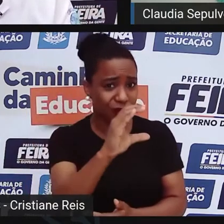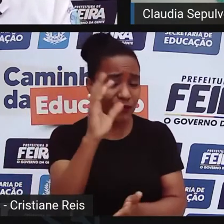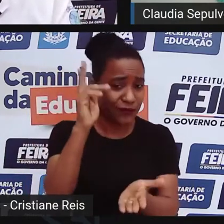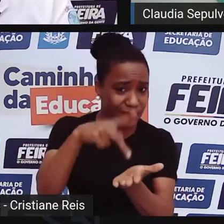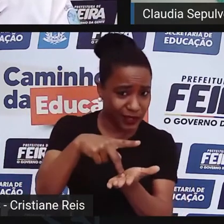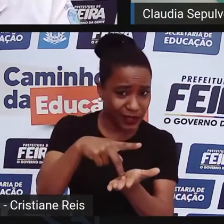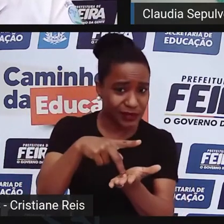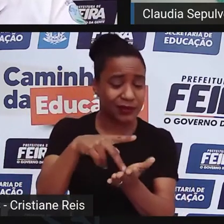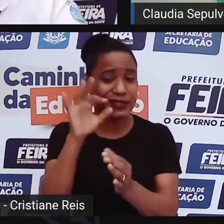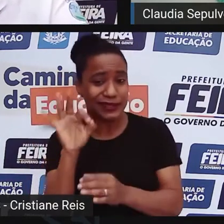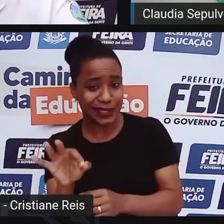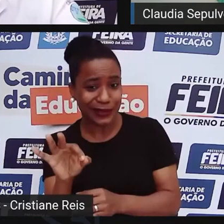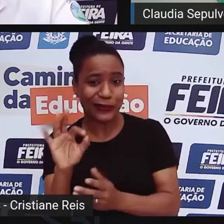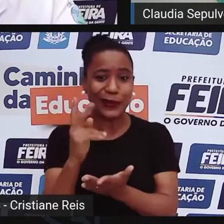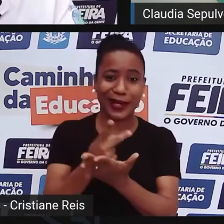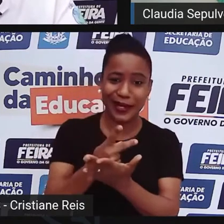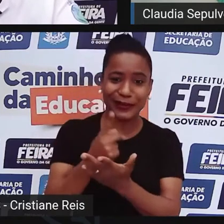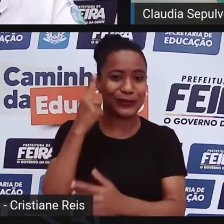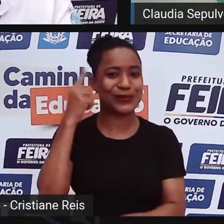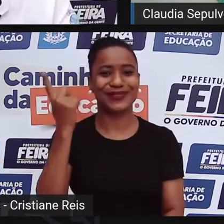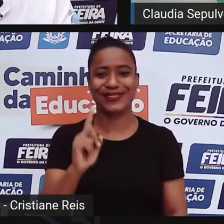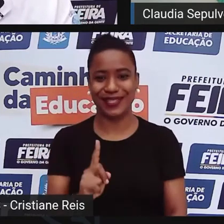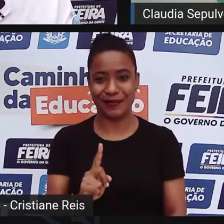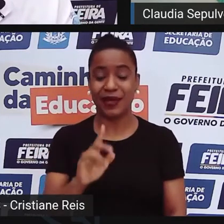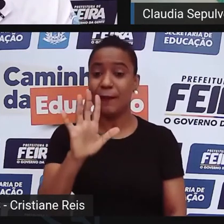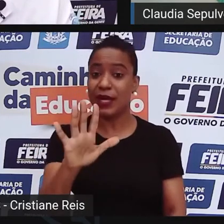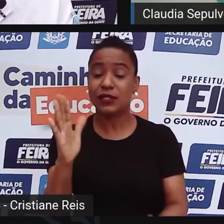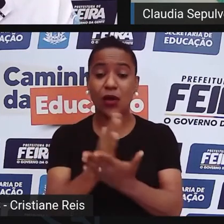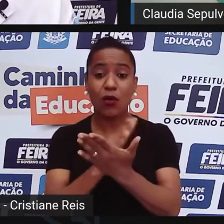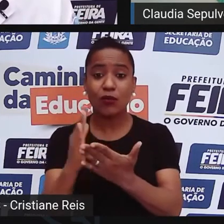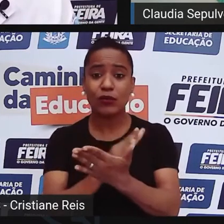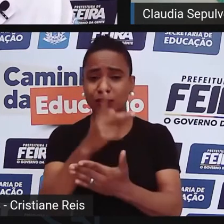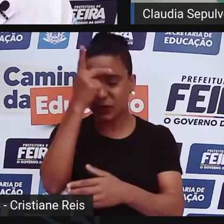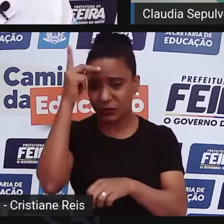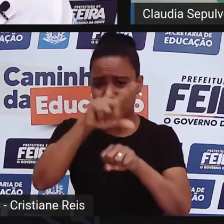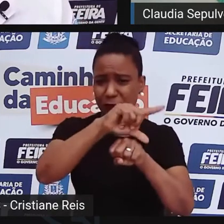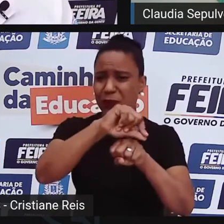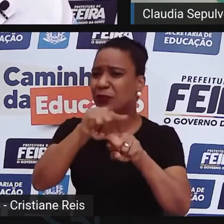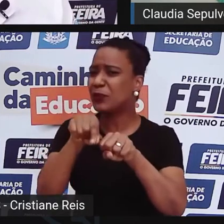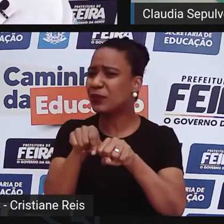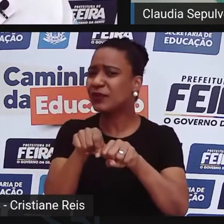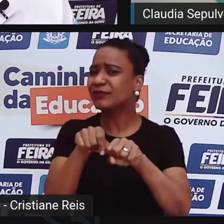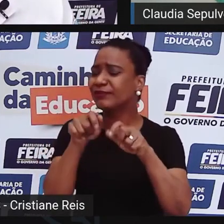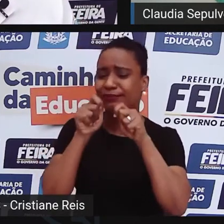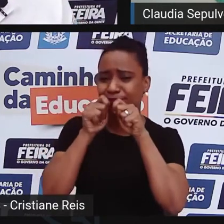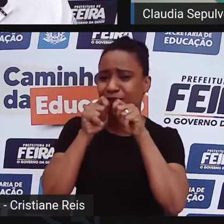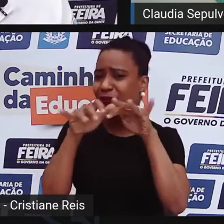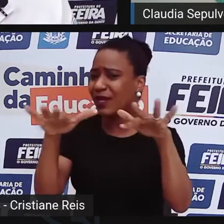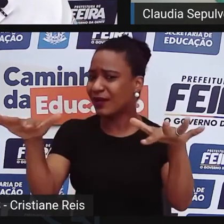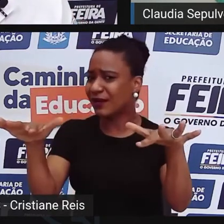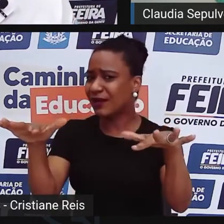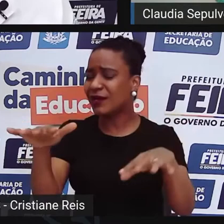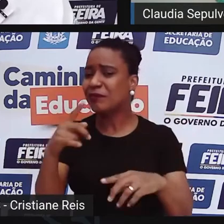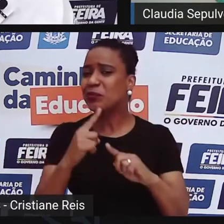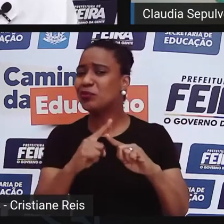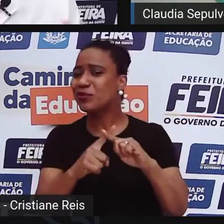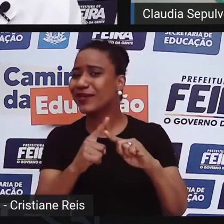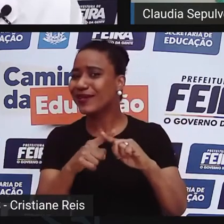necessariamente corretos, e ainda tem gente que propaga esse tipo de argumento, a quem que interessa isso? Olha, só